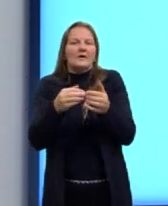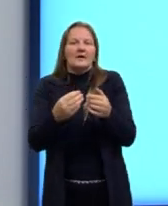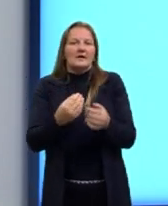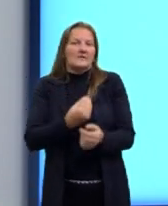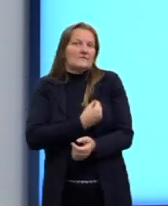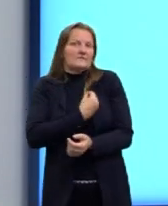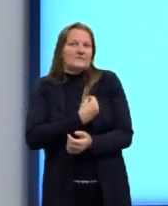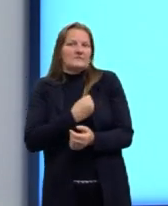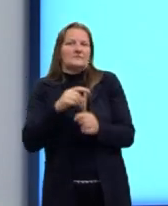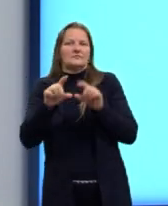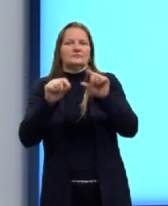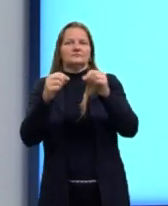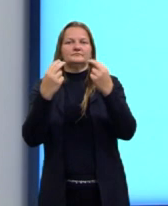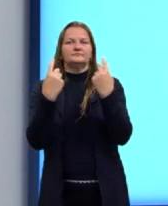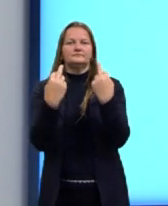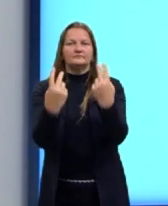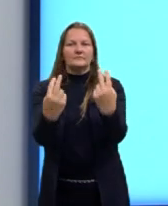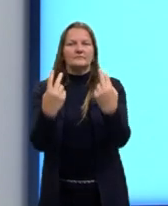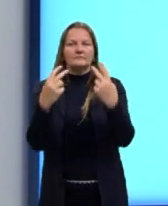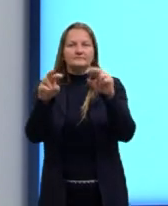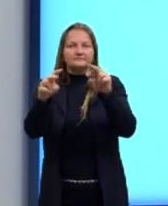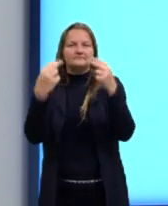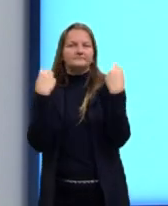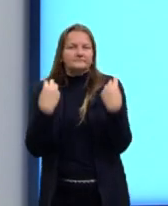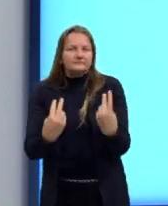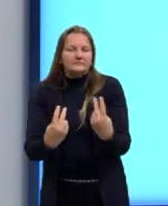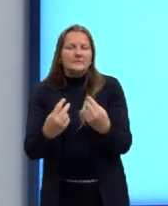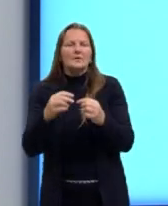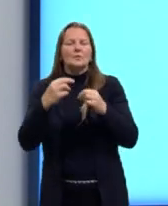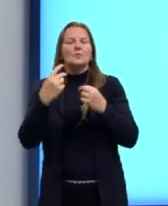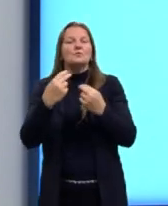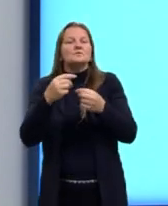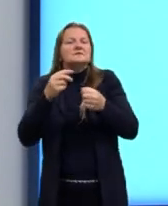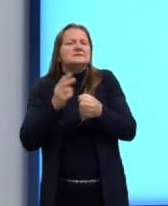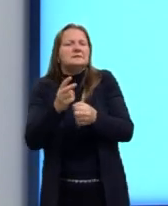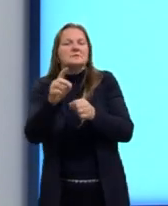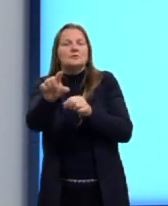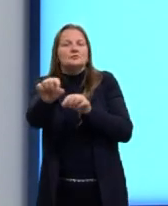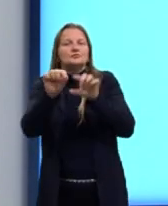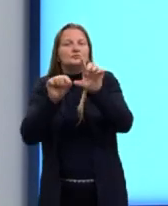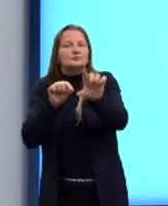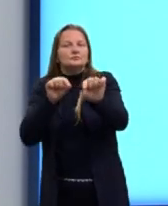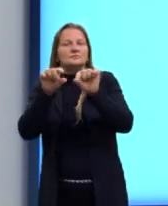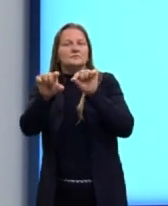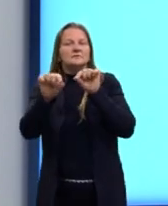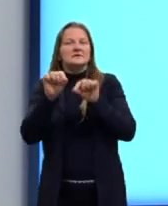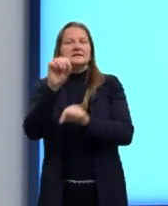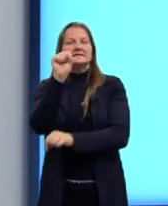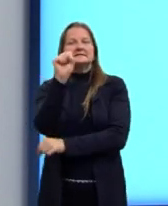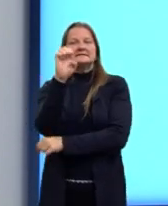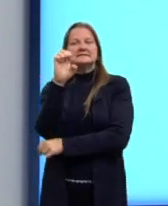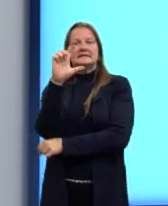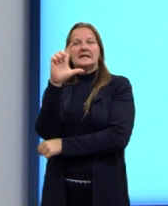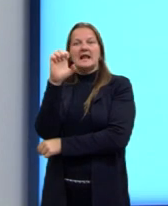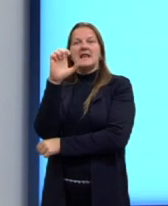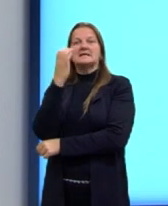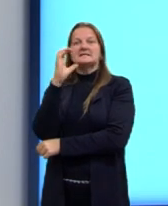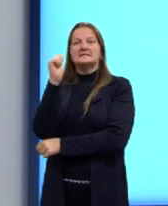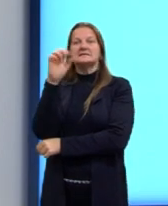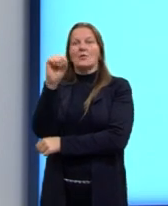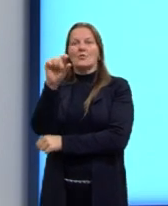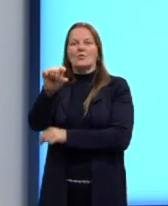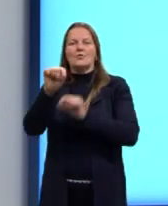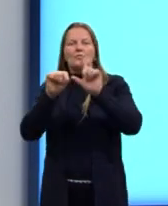certo? Então, a seleção natural, como eu disse anteriormente, ela vai selecionar, né, como o nome diz, as características,